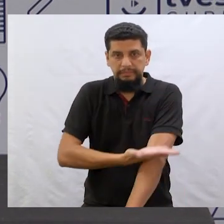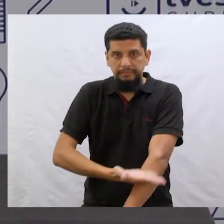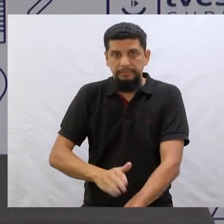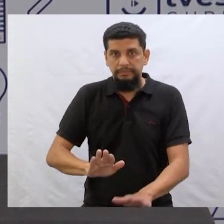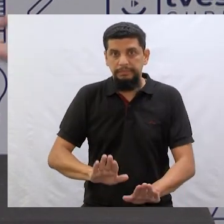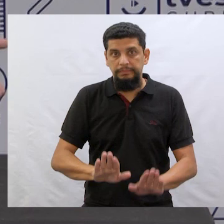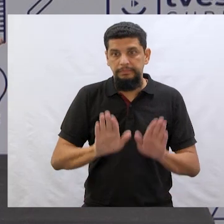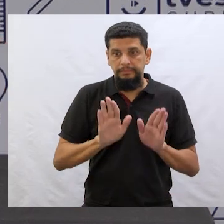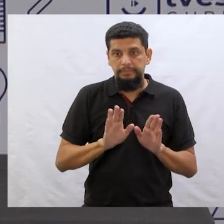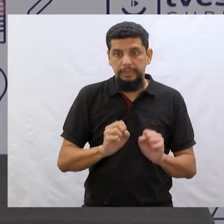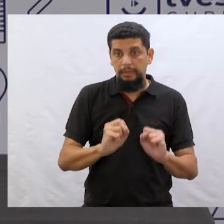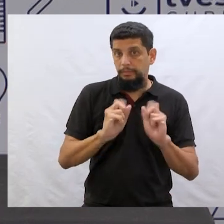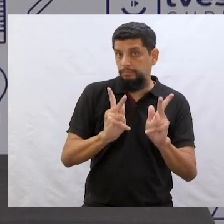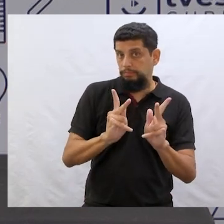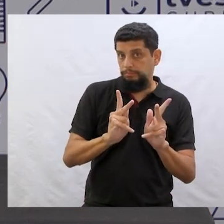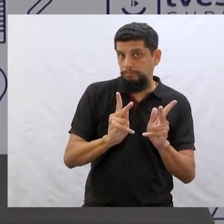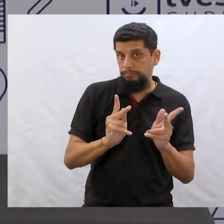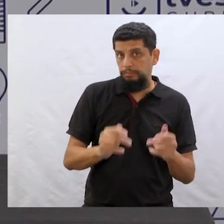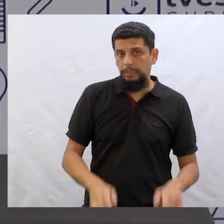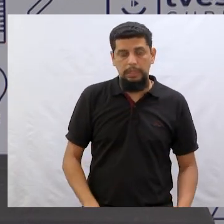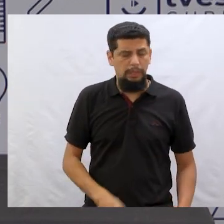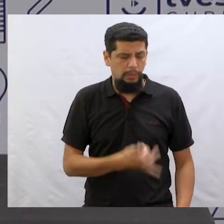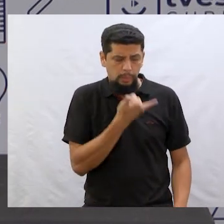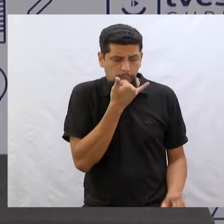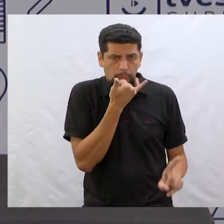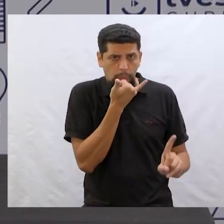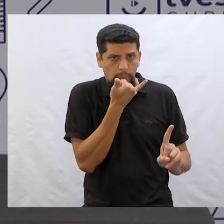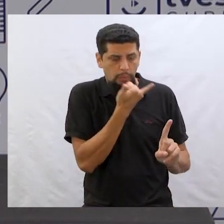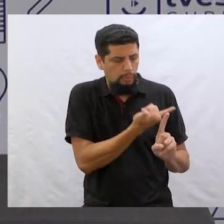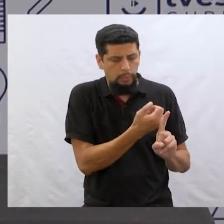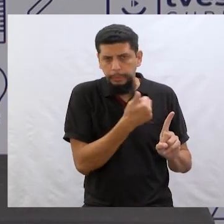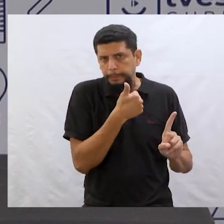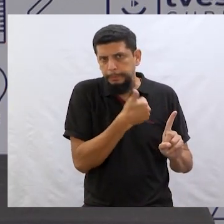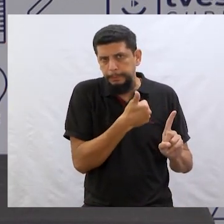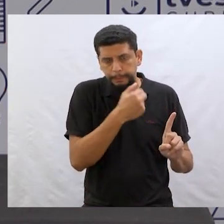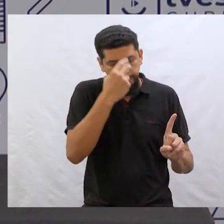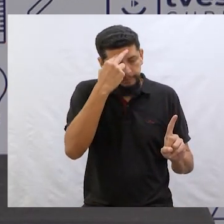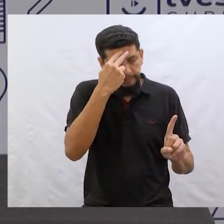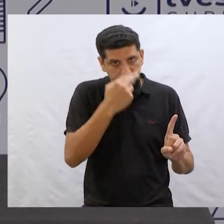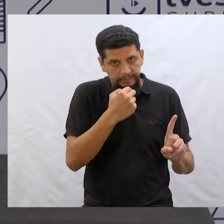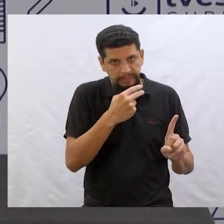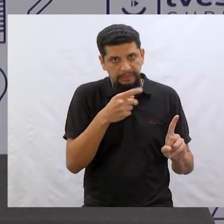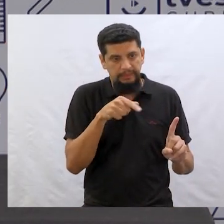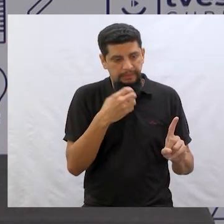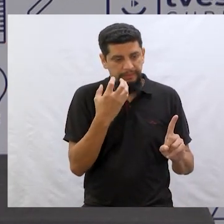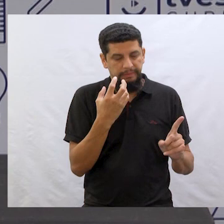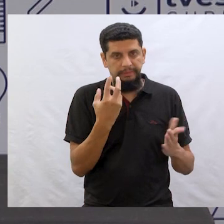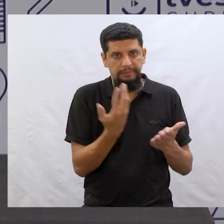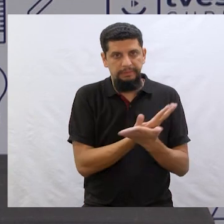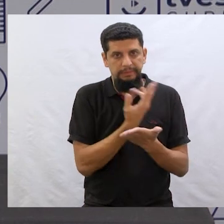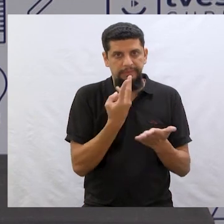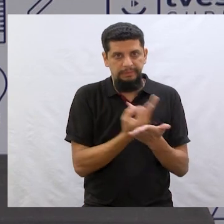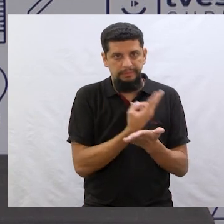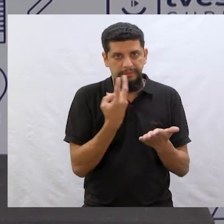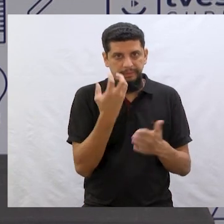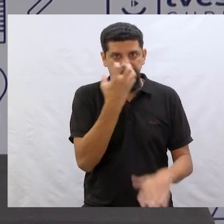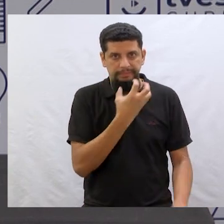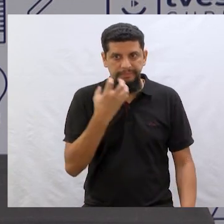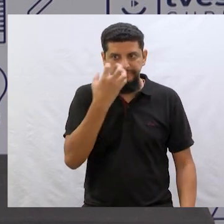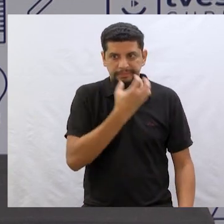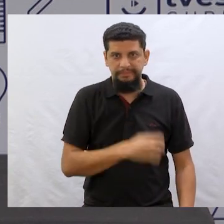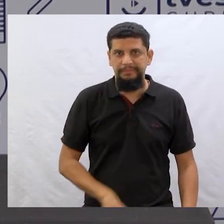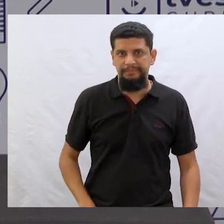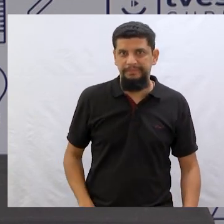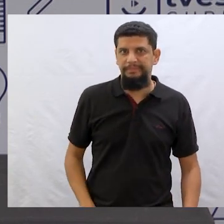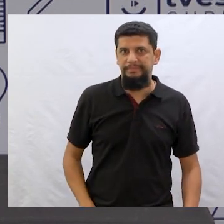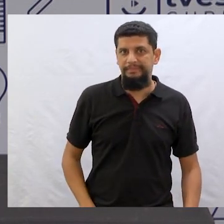acostumado. Então, ok, Matheus, está perdoado. Tudo bem você ter cantado errado, você ter entrado